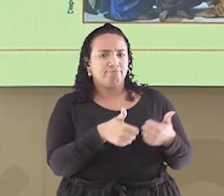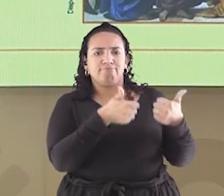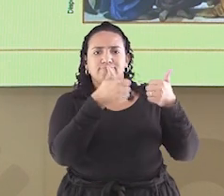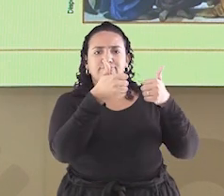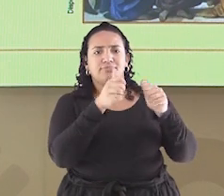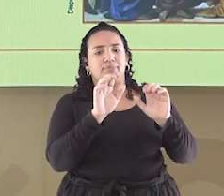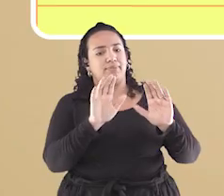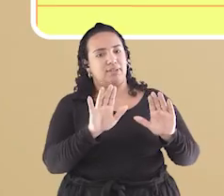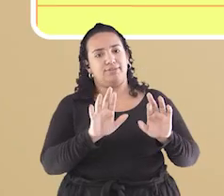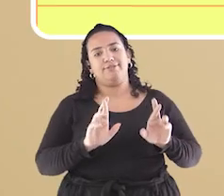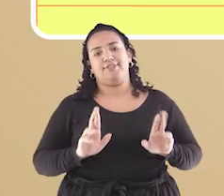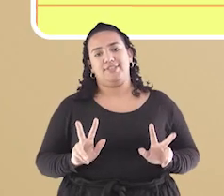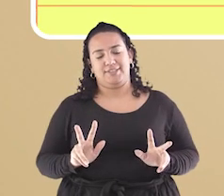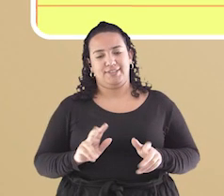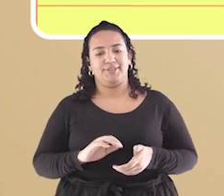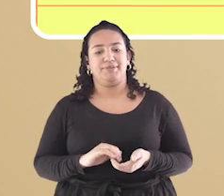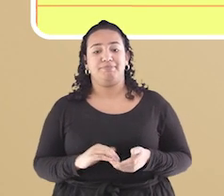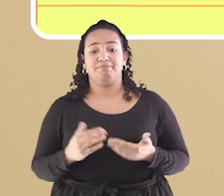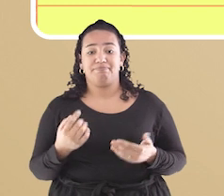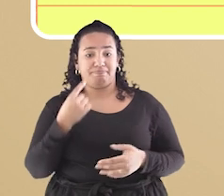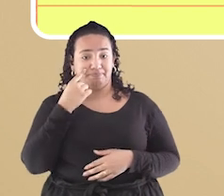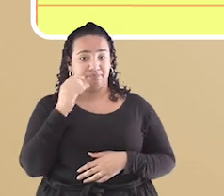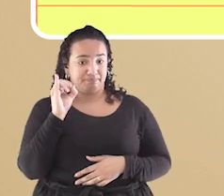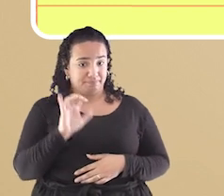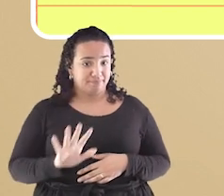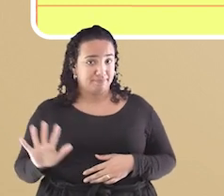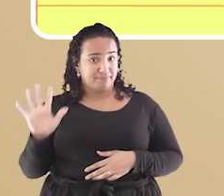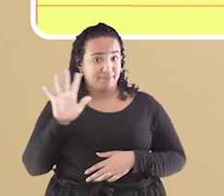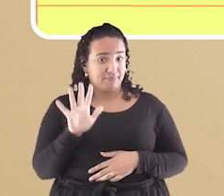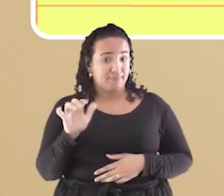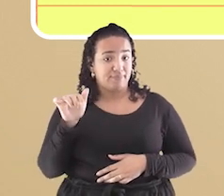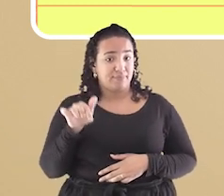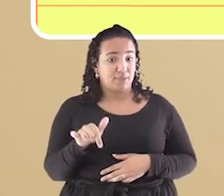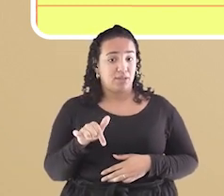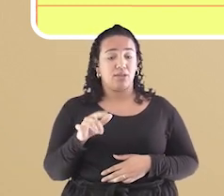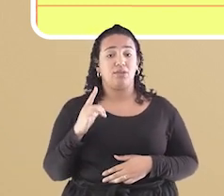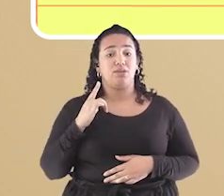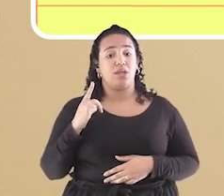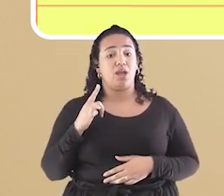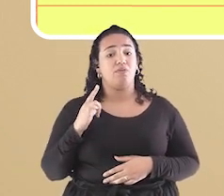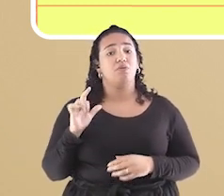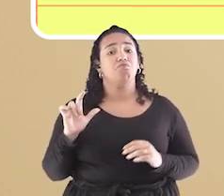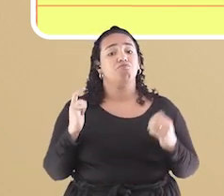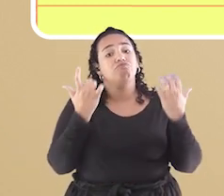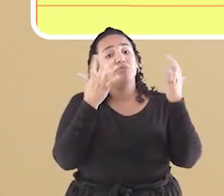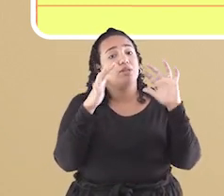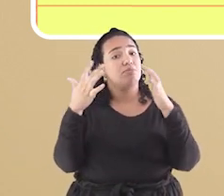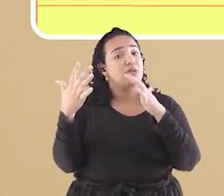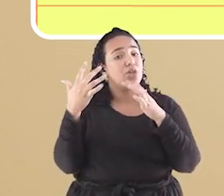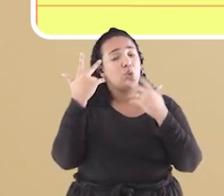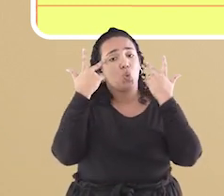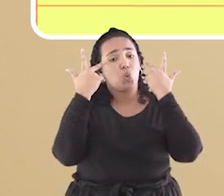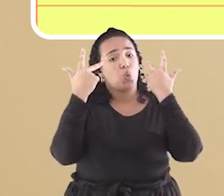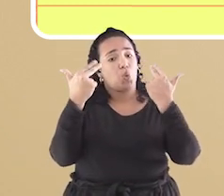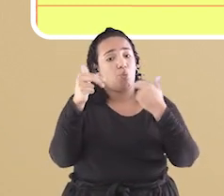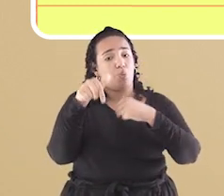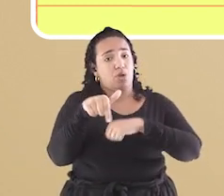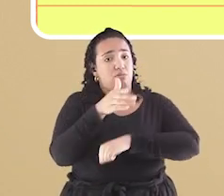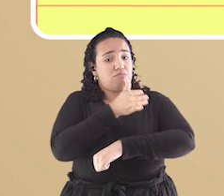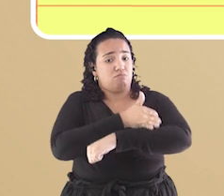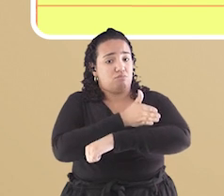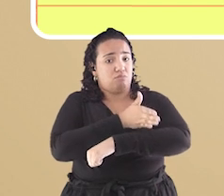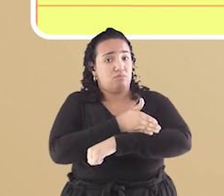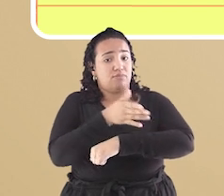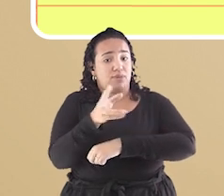Mas não era mesmo assim. Essa imagem aqui representa uma cerimônia muito comum na sociedade medieval e na relação